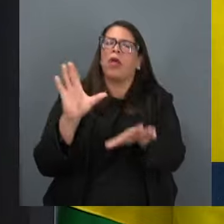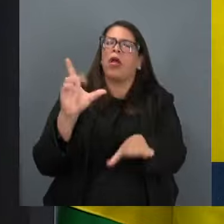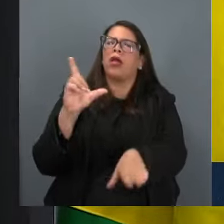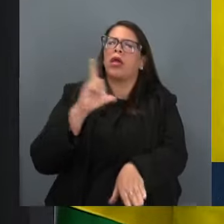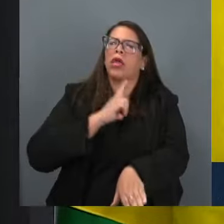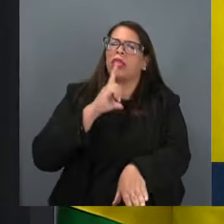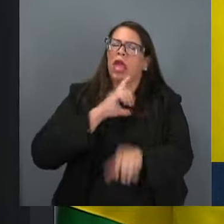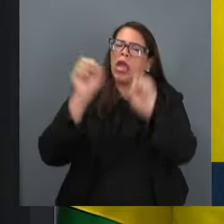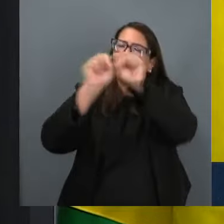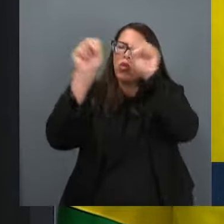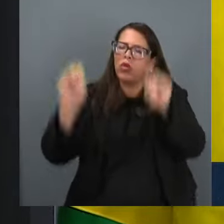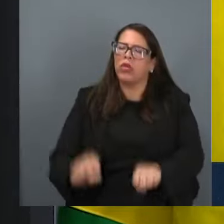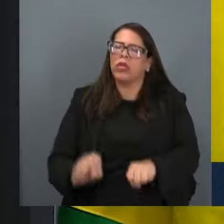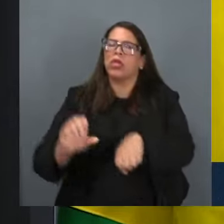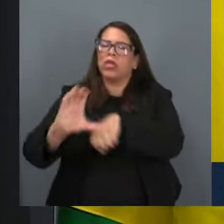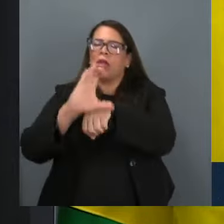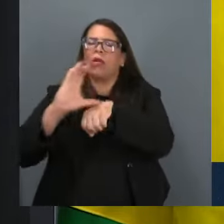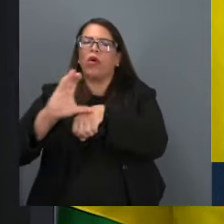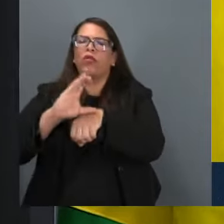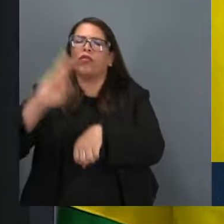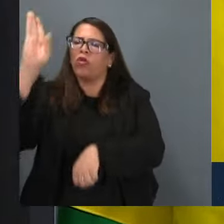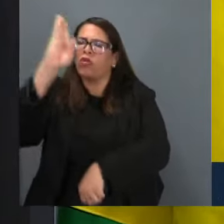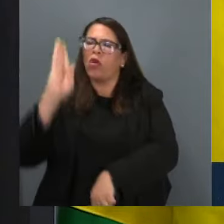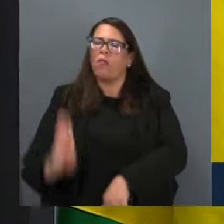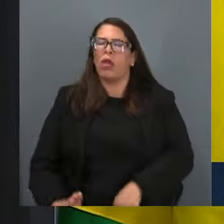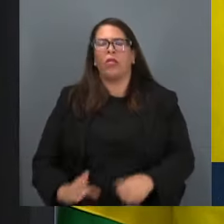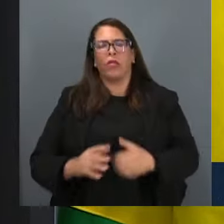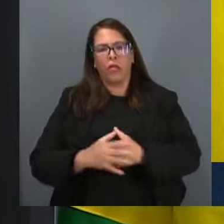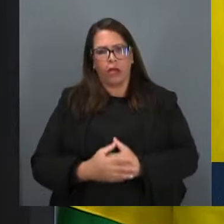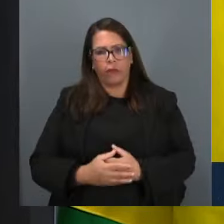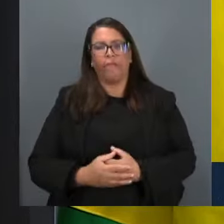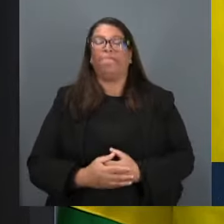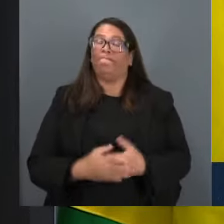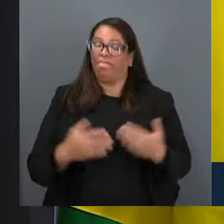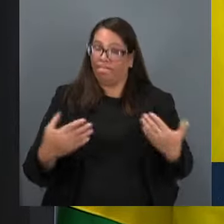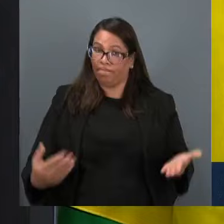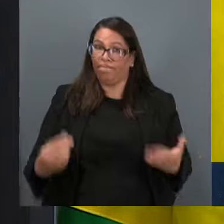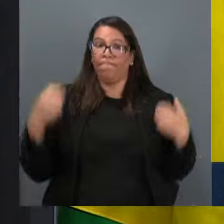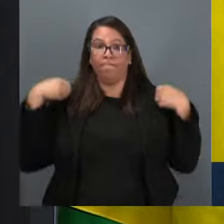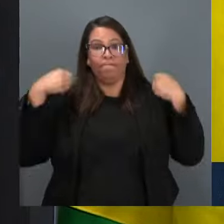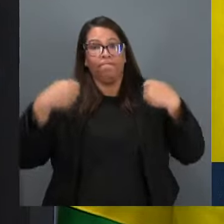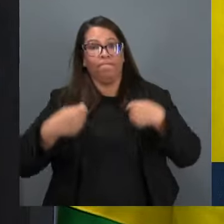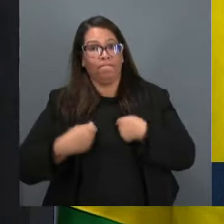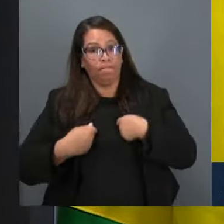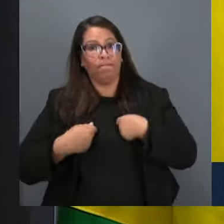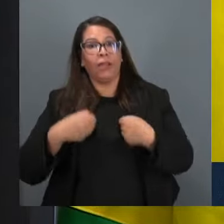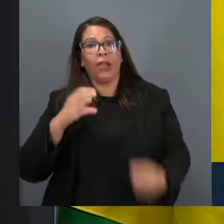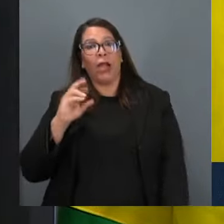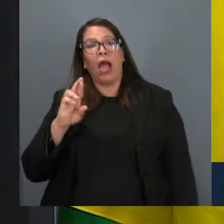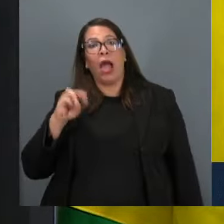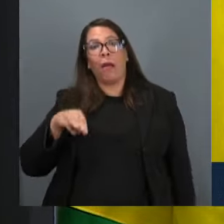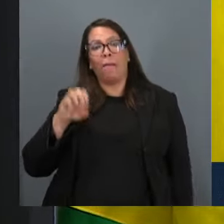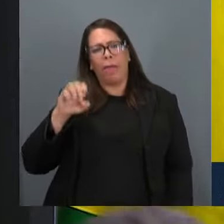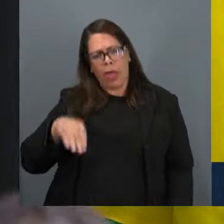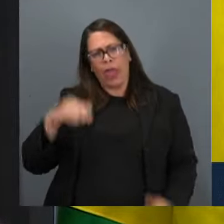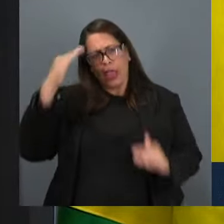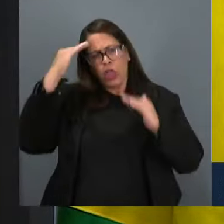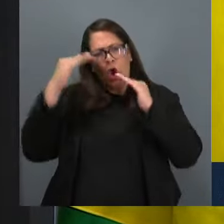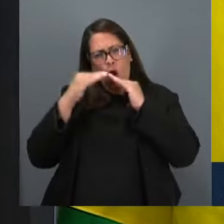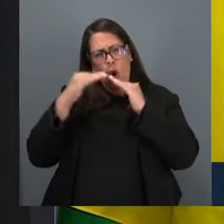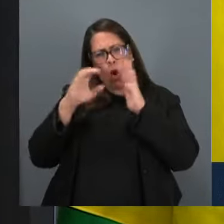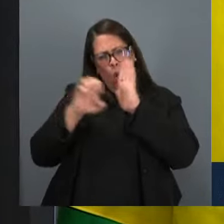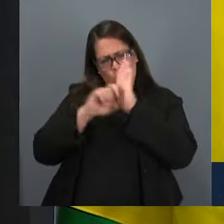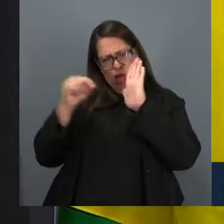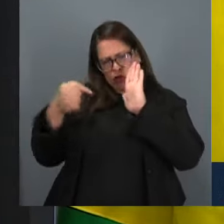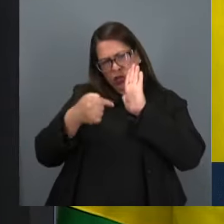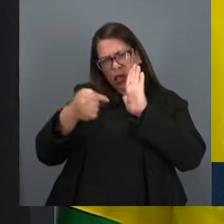o sistema constitucional vigente. E aí, ministra Carmen Lúcia, a senhora concorda com